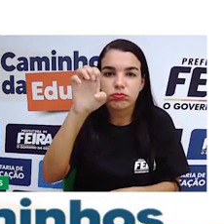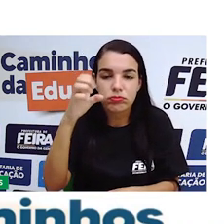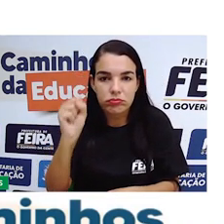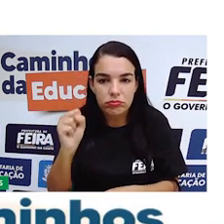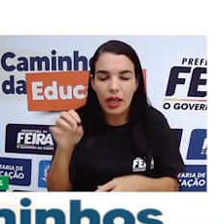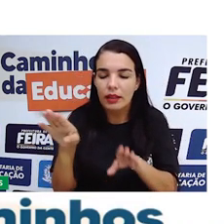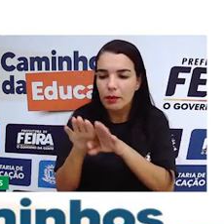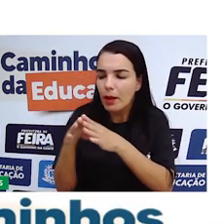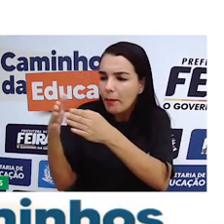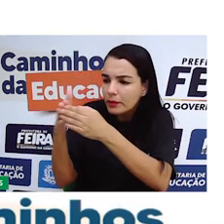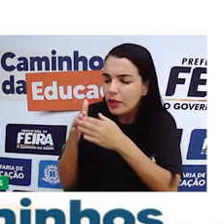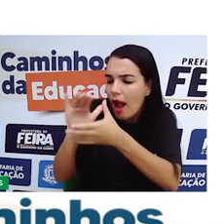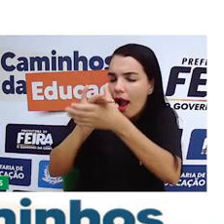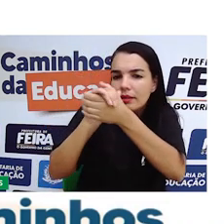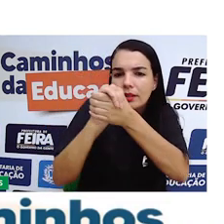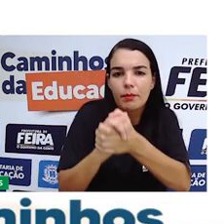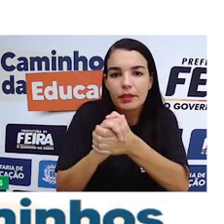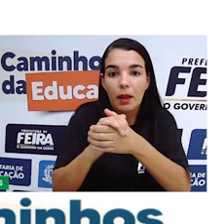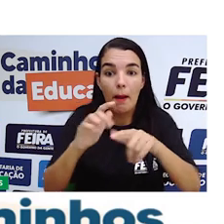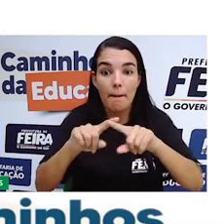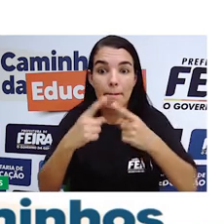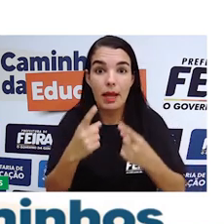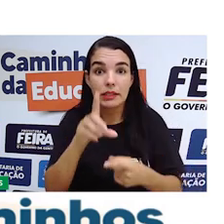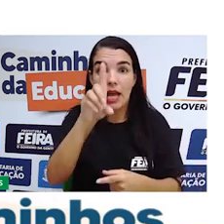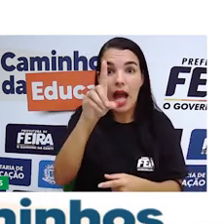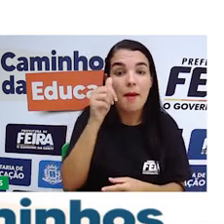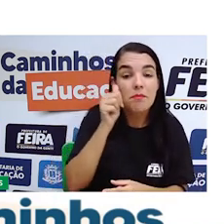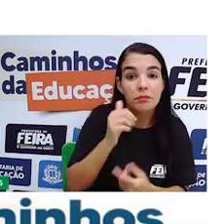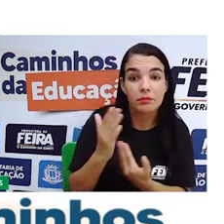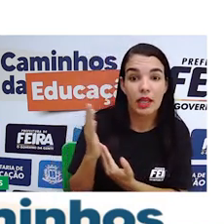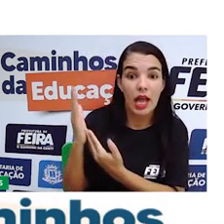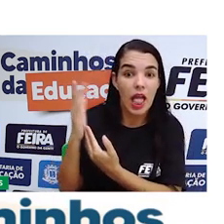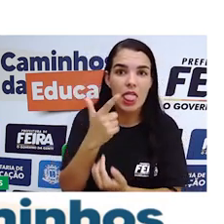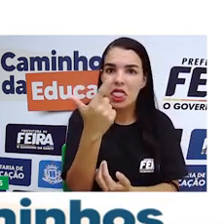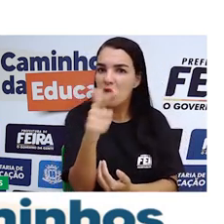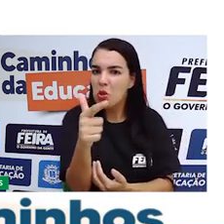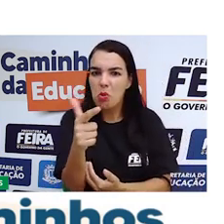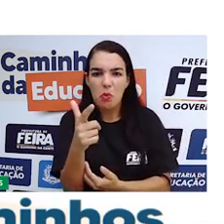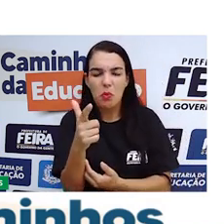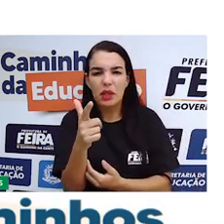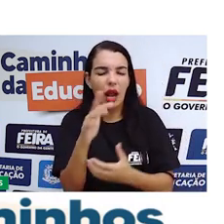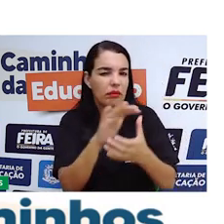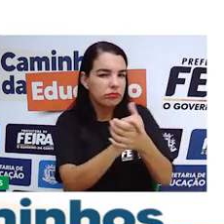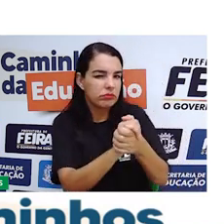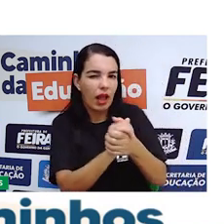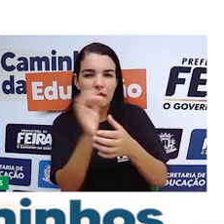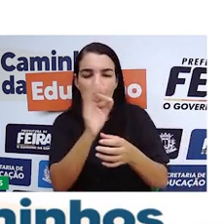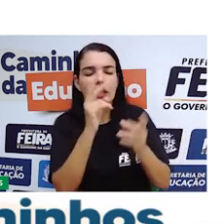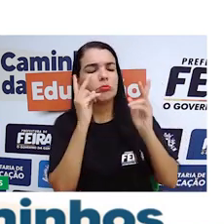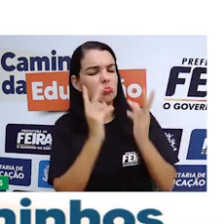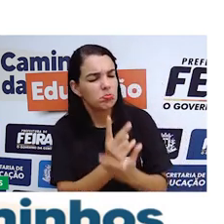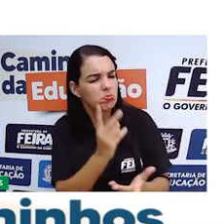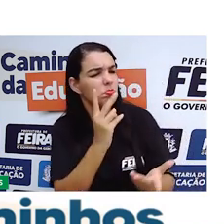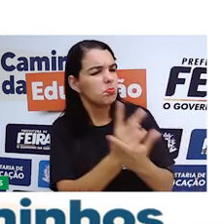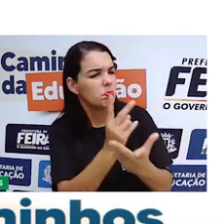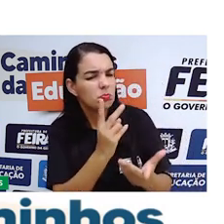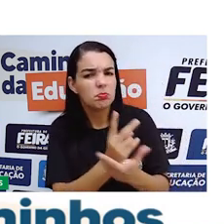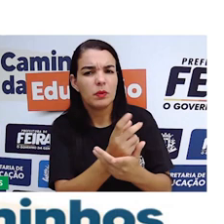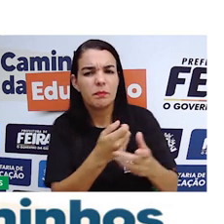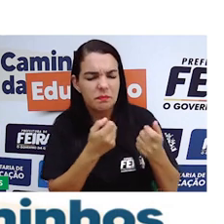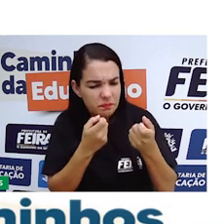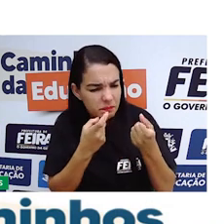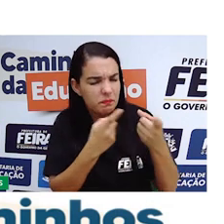Porém, Deméter não queria que eles se casassem, mas Hades, mesmo assim, não desistiu da deusa e continuou a persegui-la.